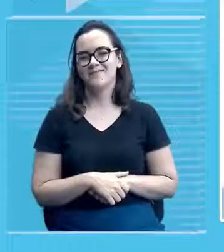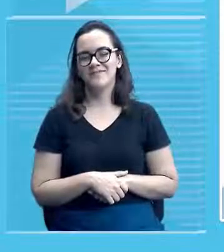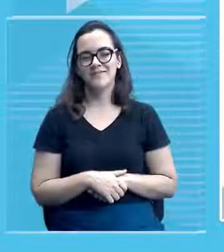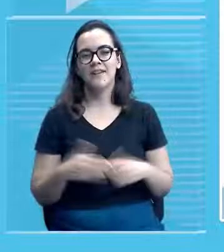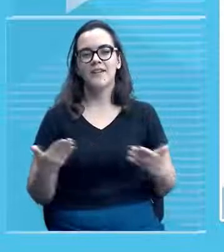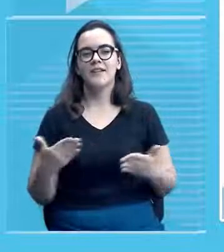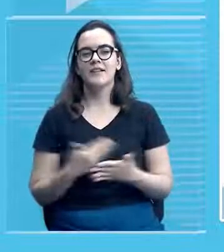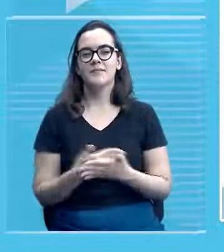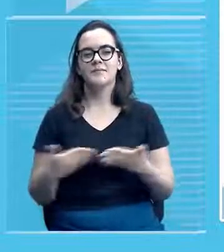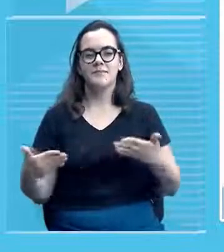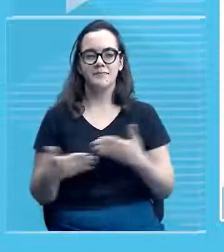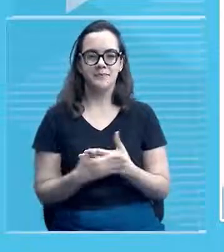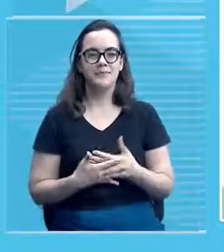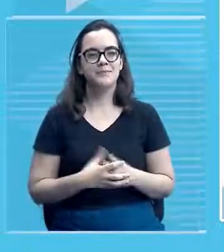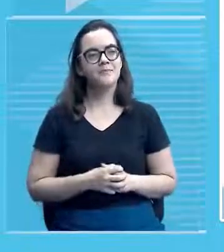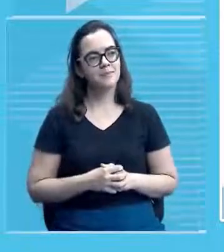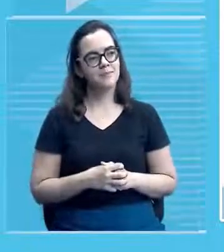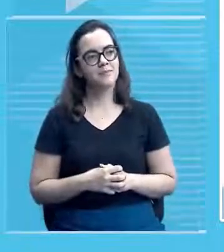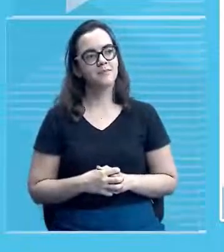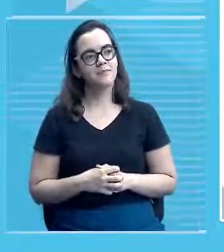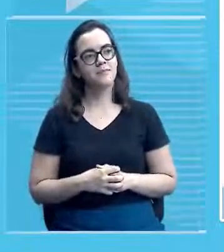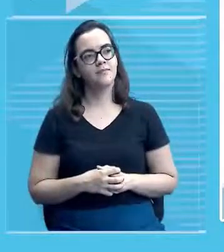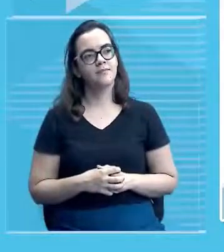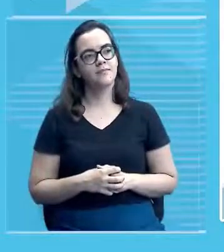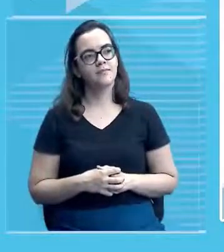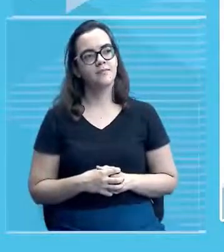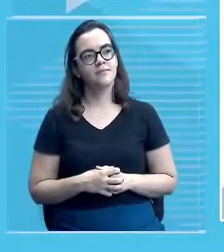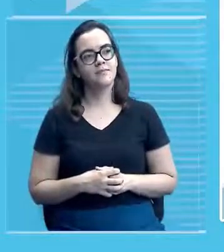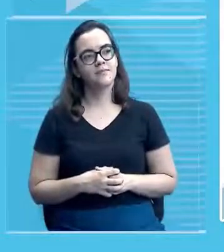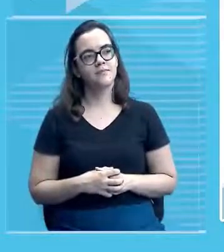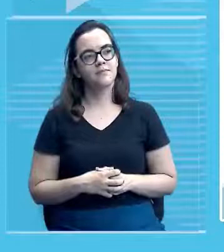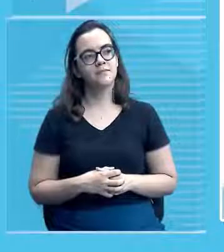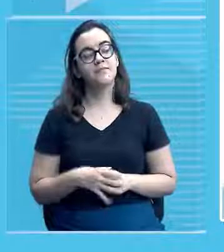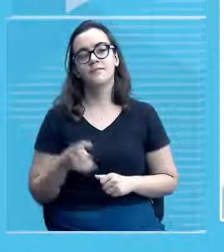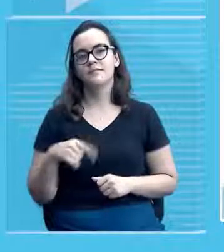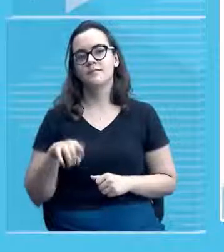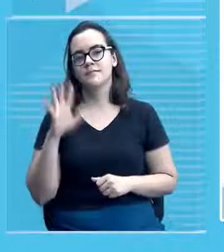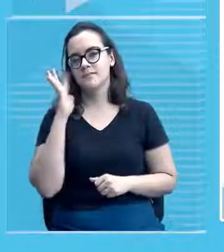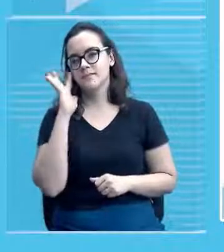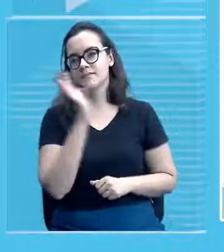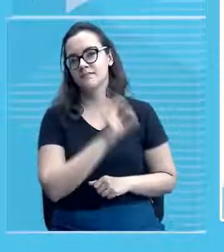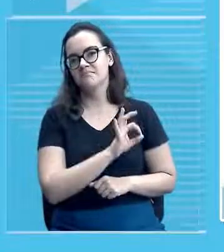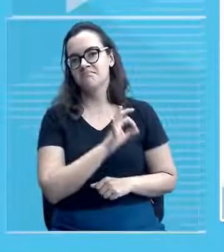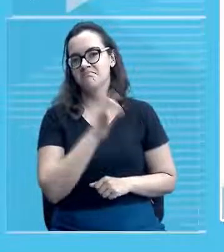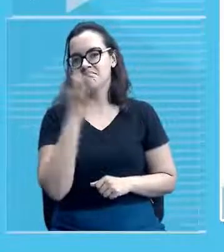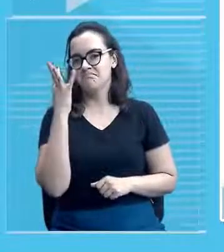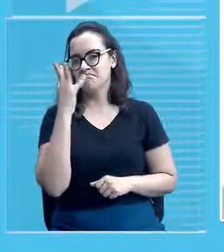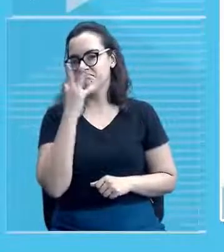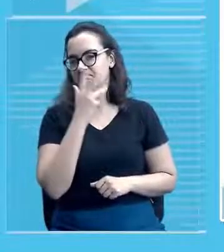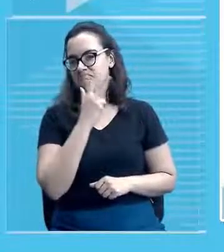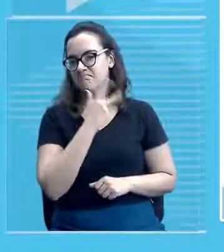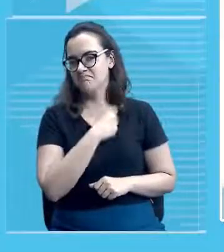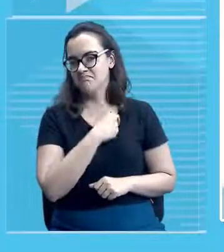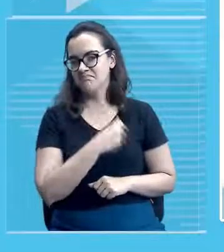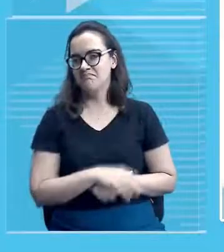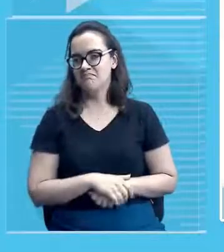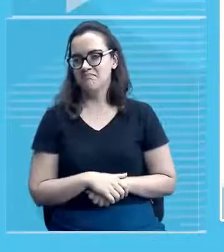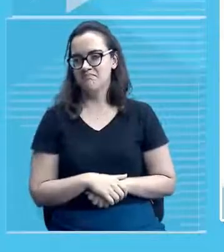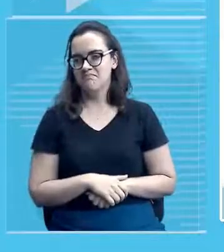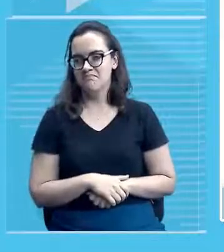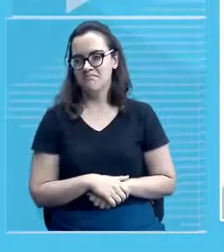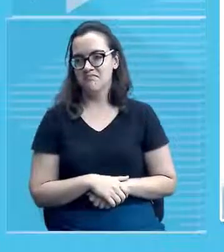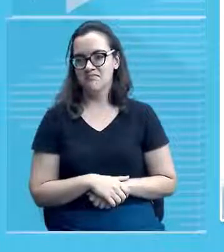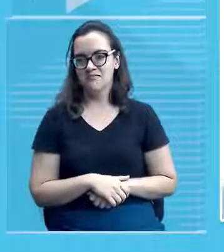vamos avançar para o nosso próximo slide e aí você pode observar olha como é bonito né? as imagens aqui é